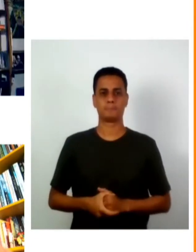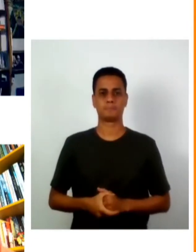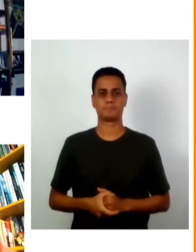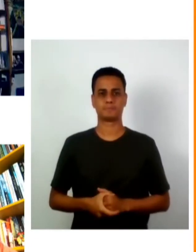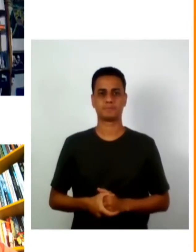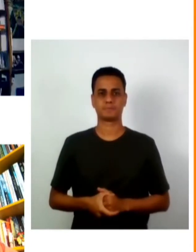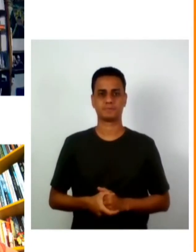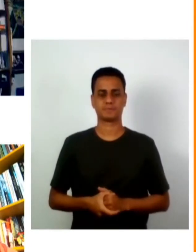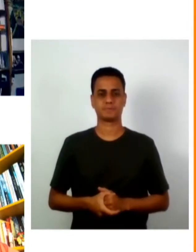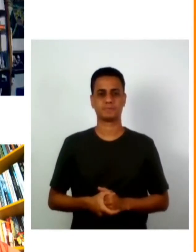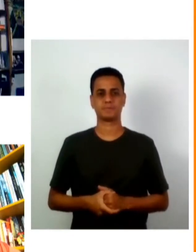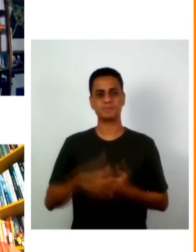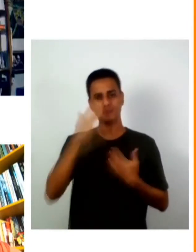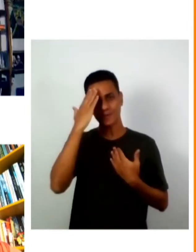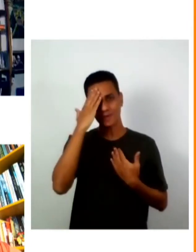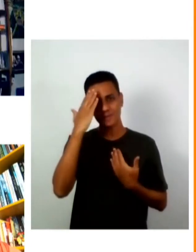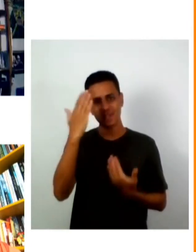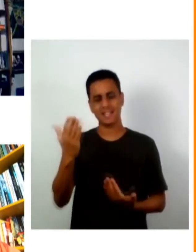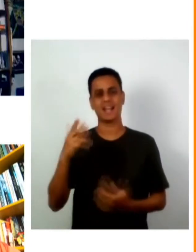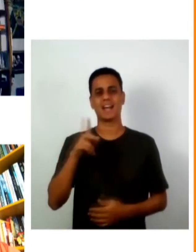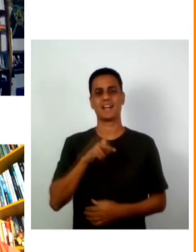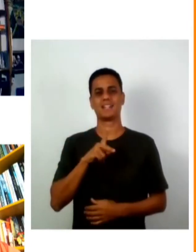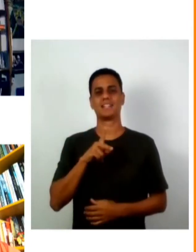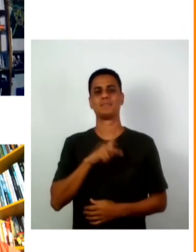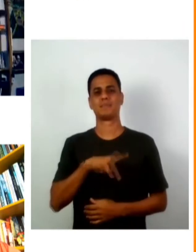obrigada